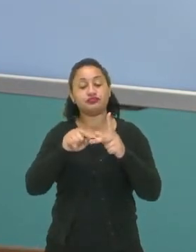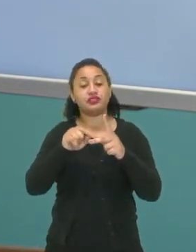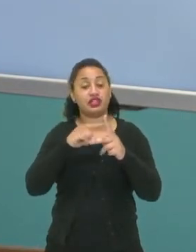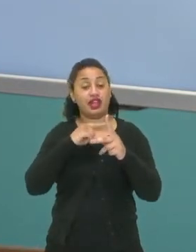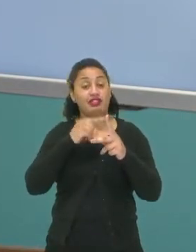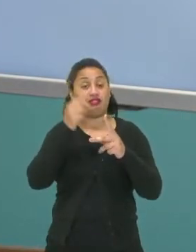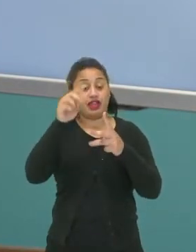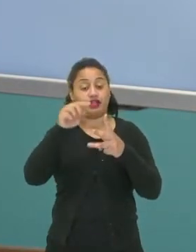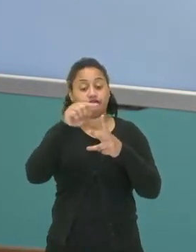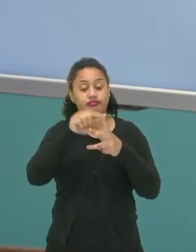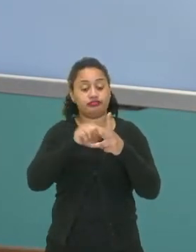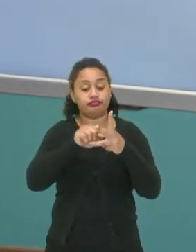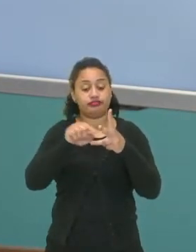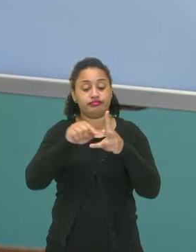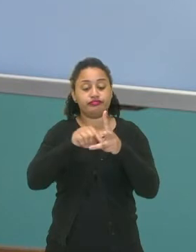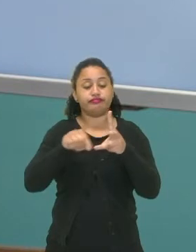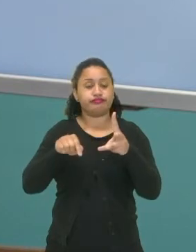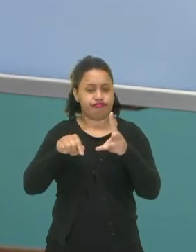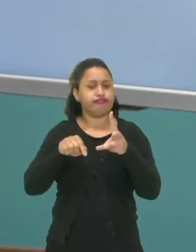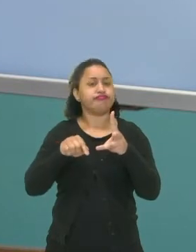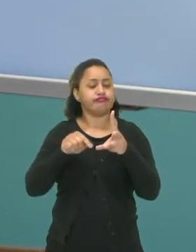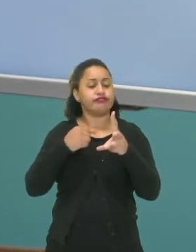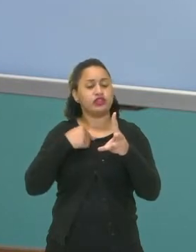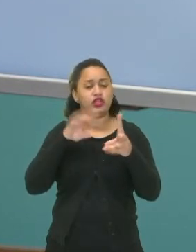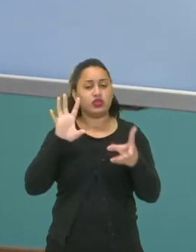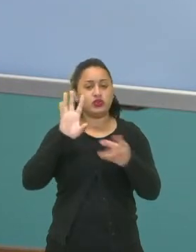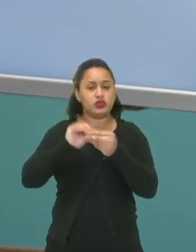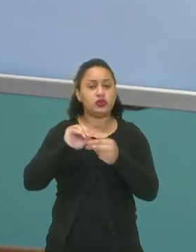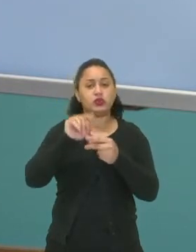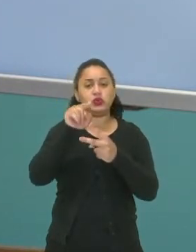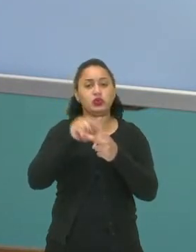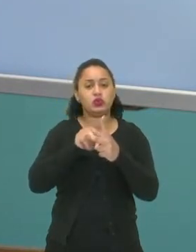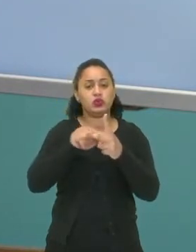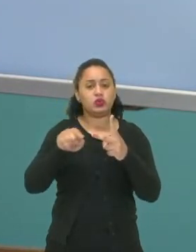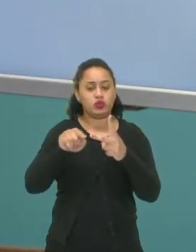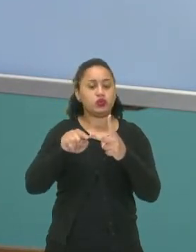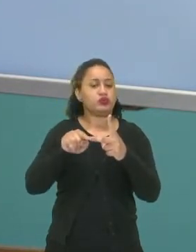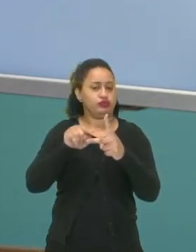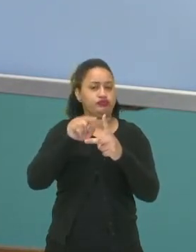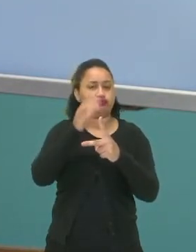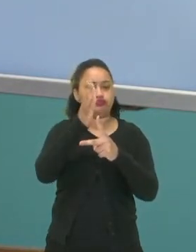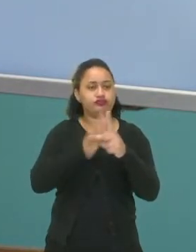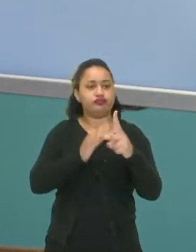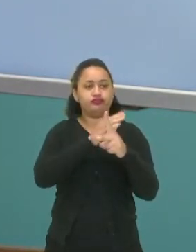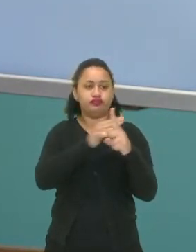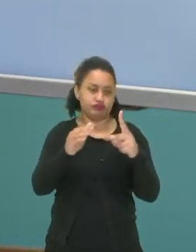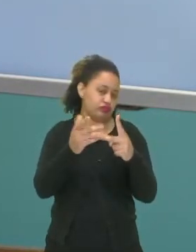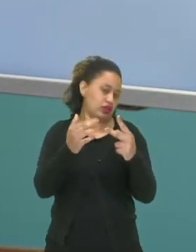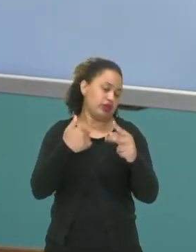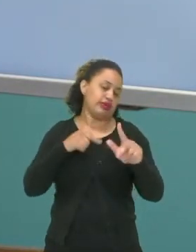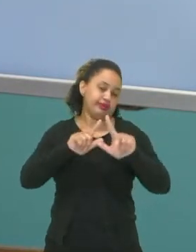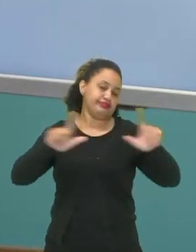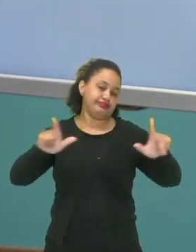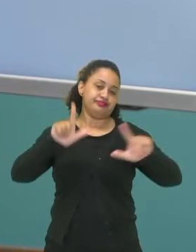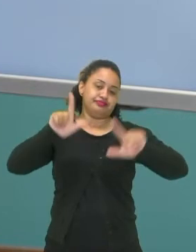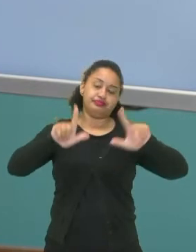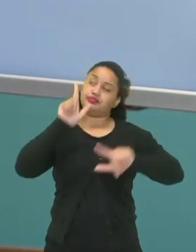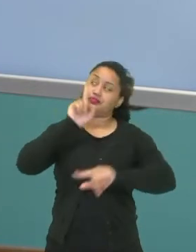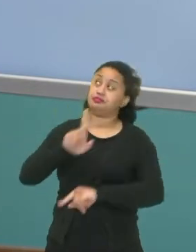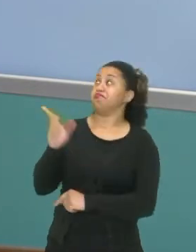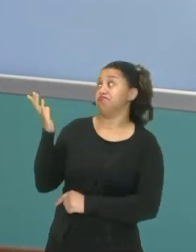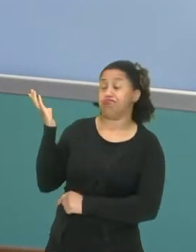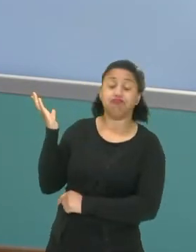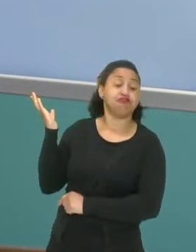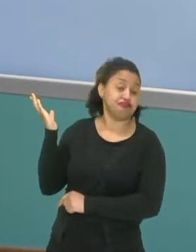faz uma redução para duas dimensões, que seria como, por exemplo, a tela dessa televisão aqui. Eu